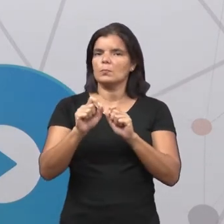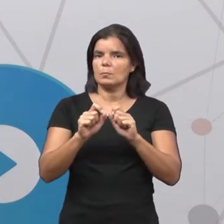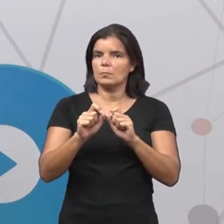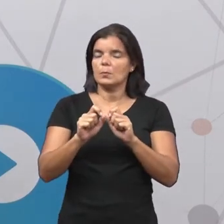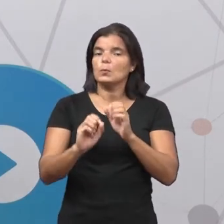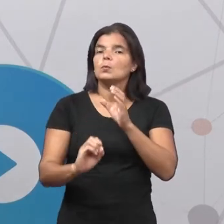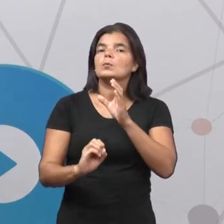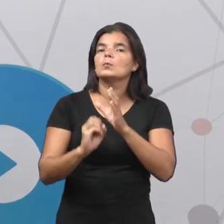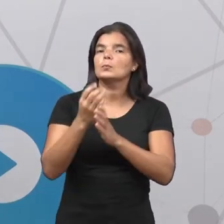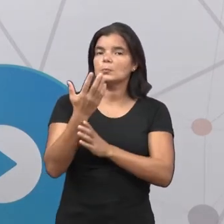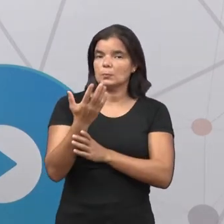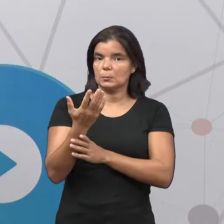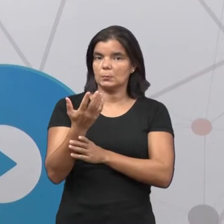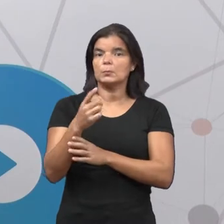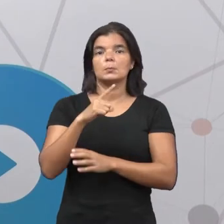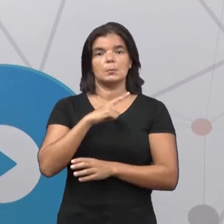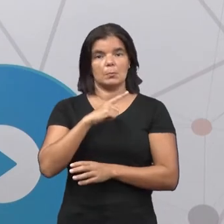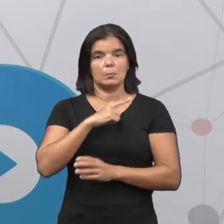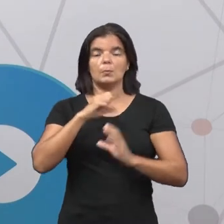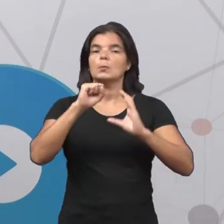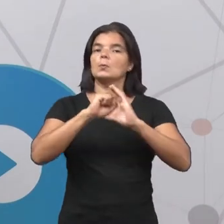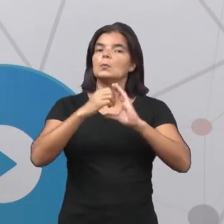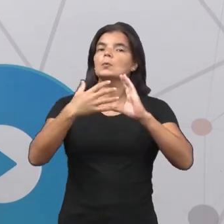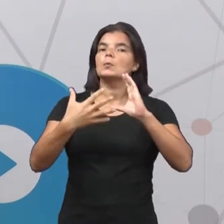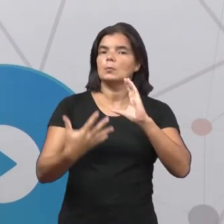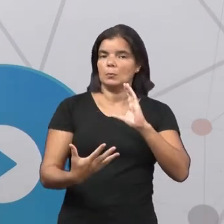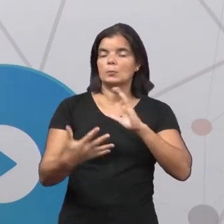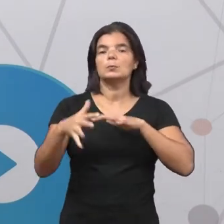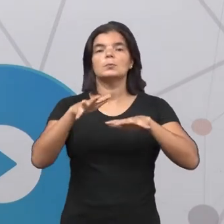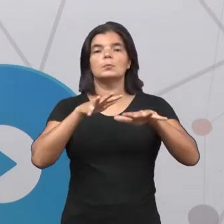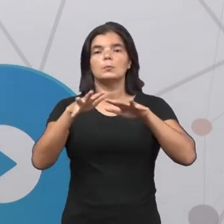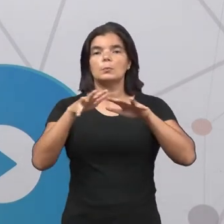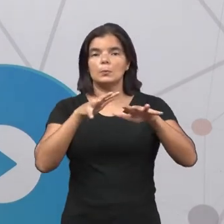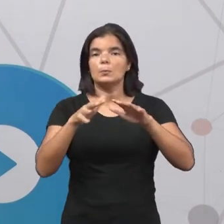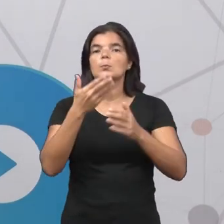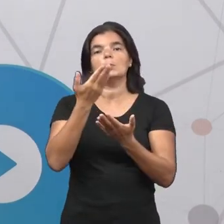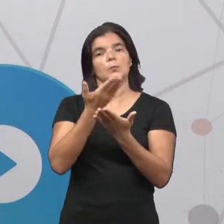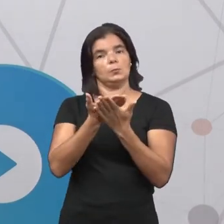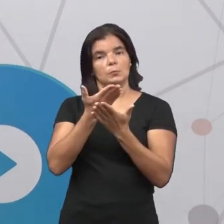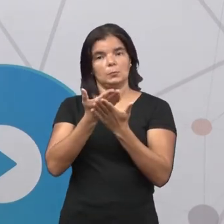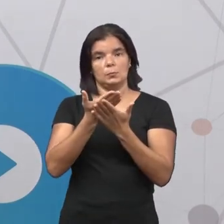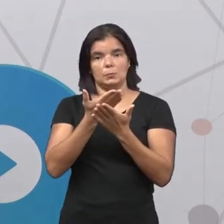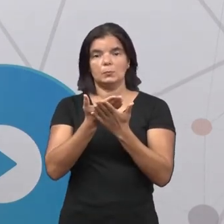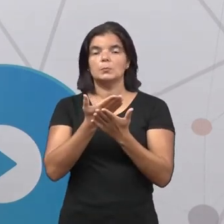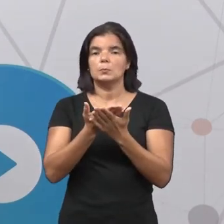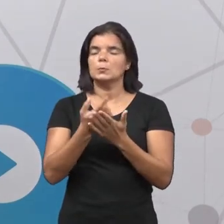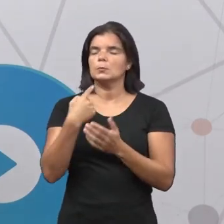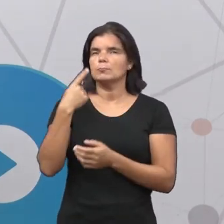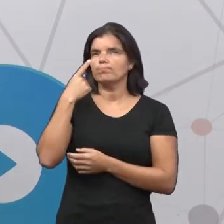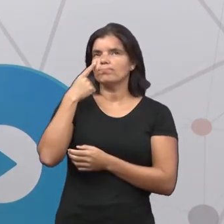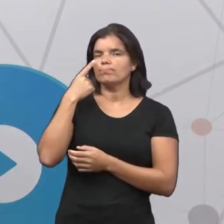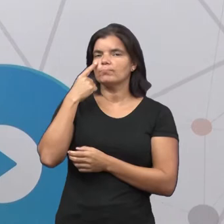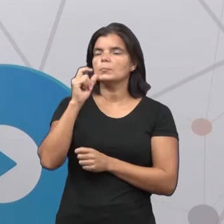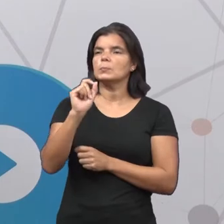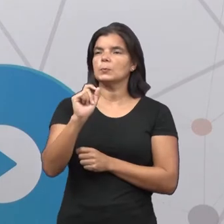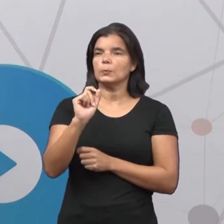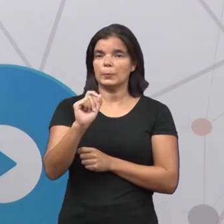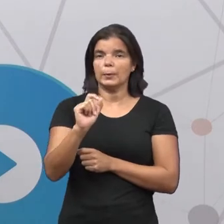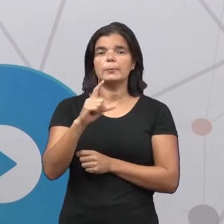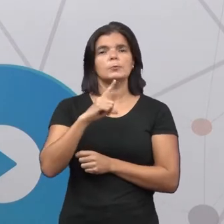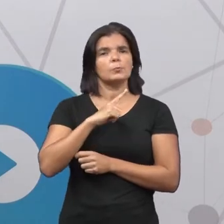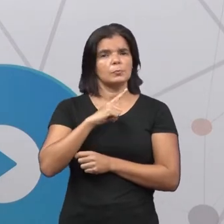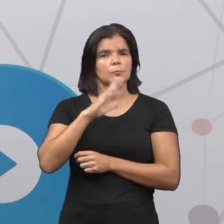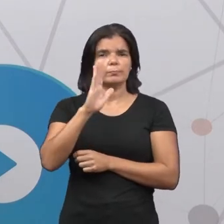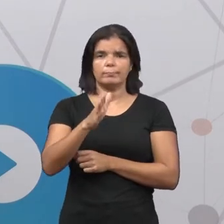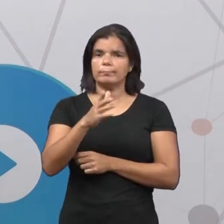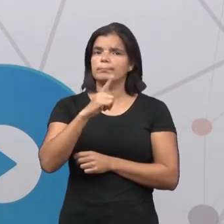atuação e daquilo que também caracteriza o movimento estudantil, que se nós levarmos em consideração já